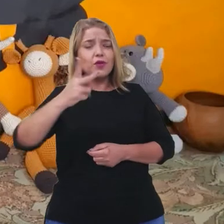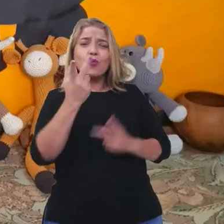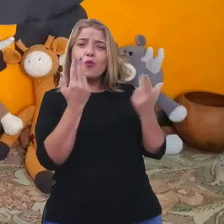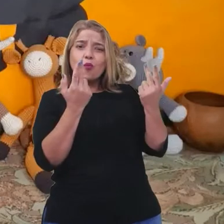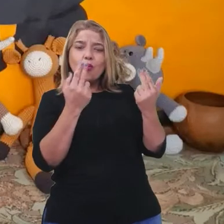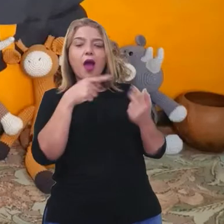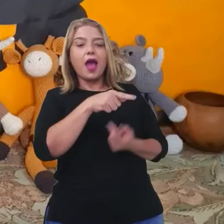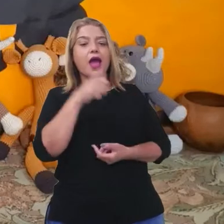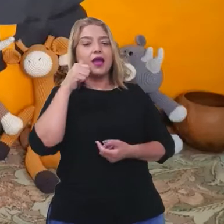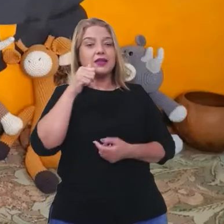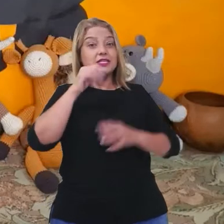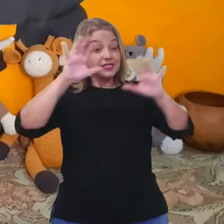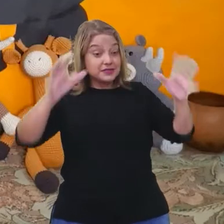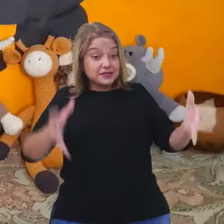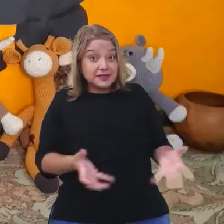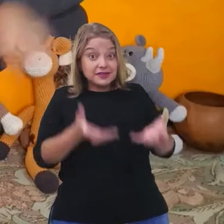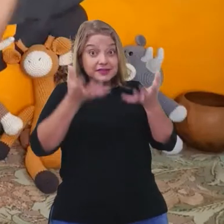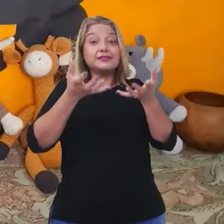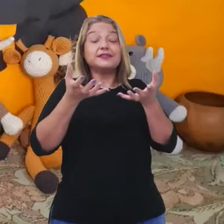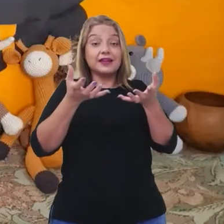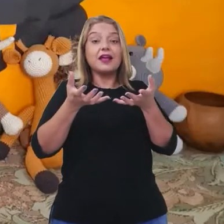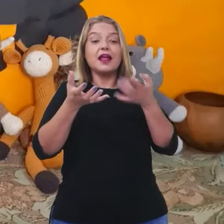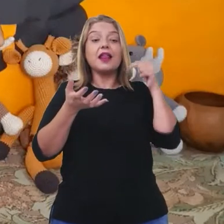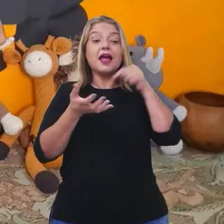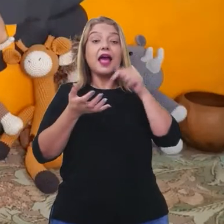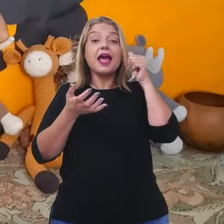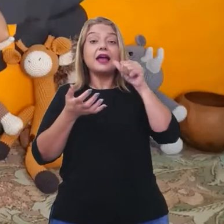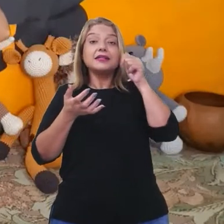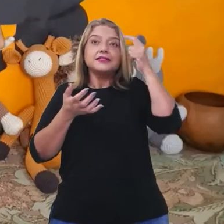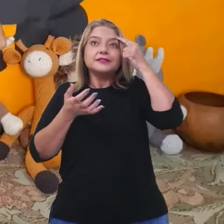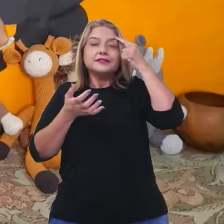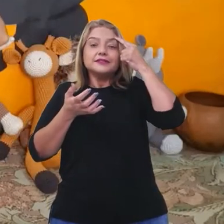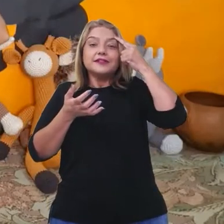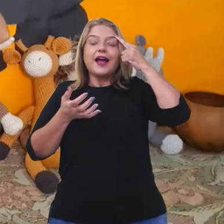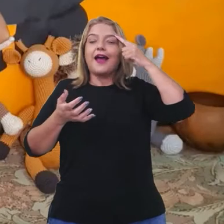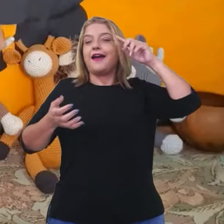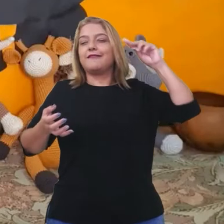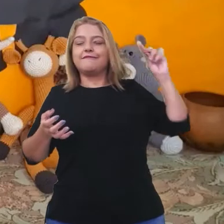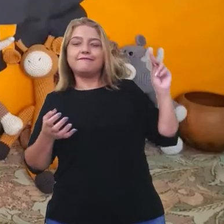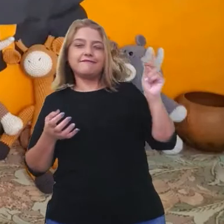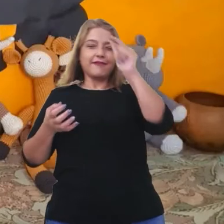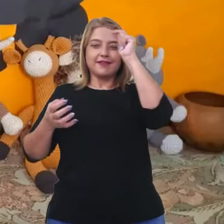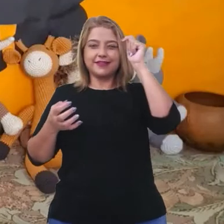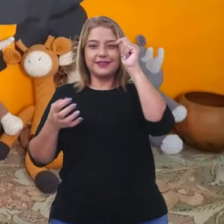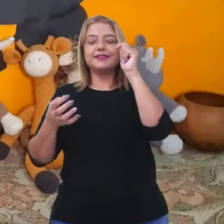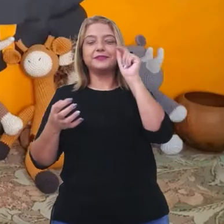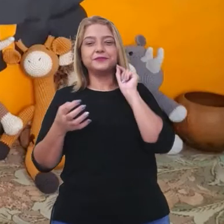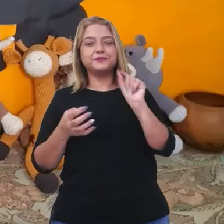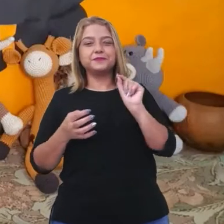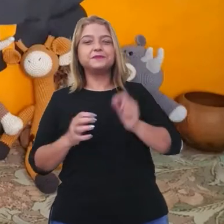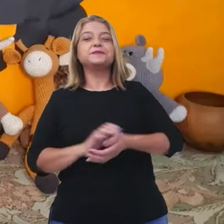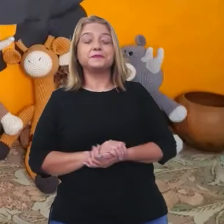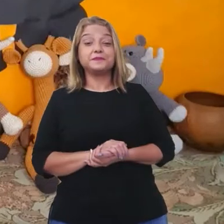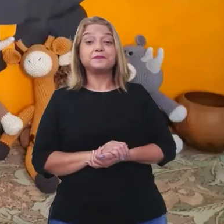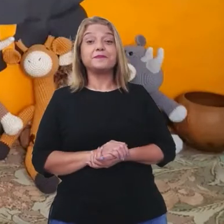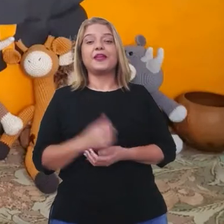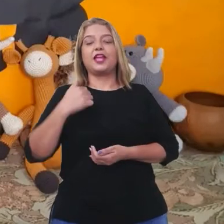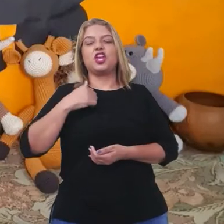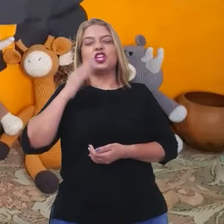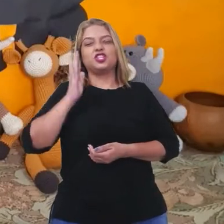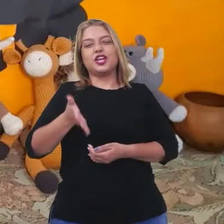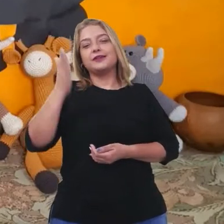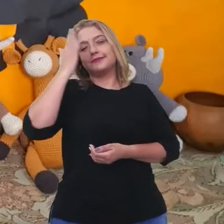a pedra nas suas mãozinhas, ela teve uma brilhante ideia. Já sei,